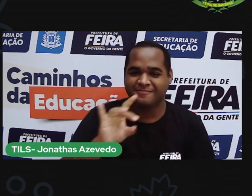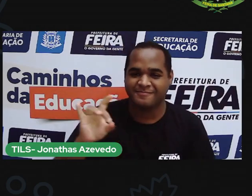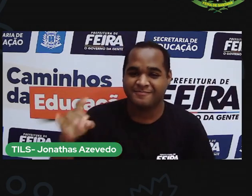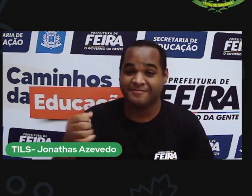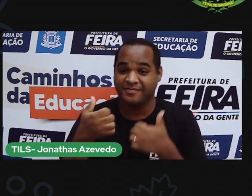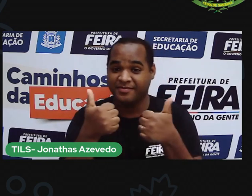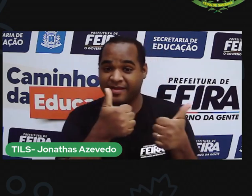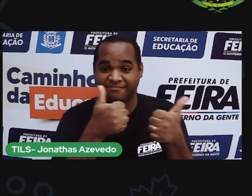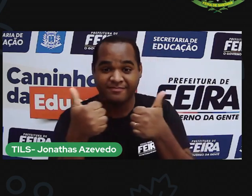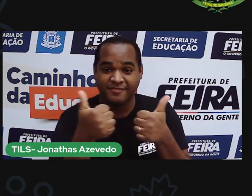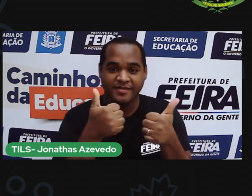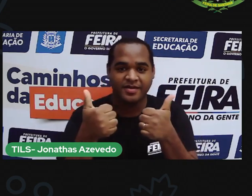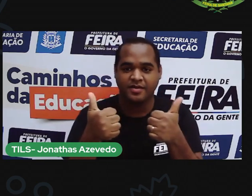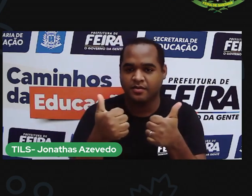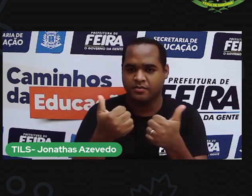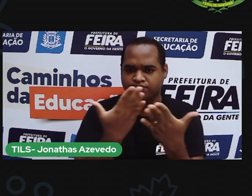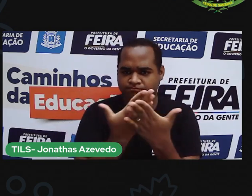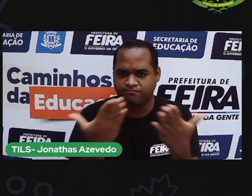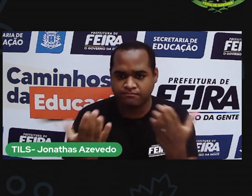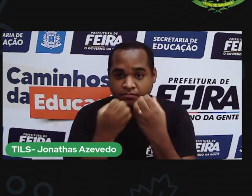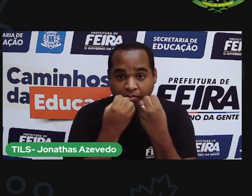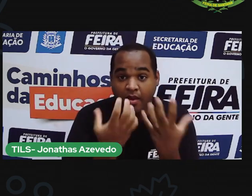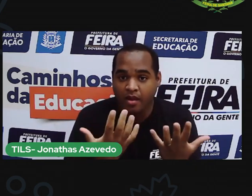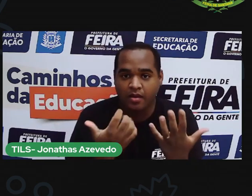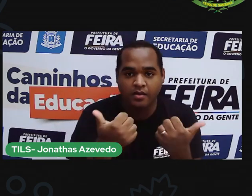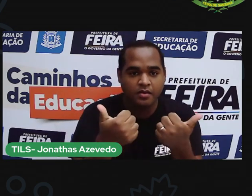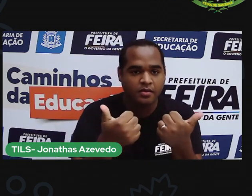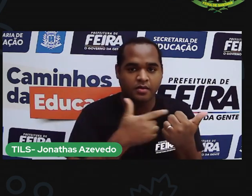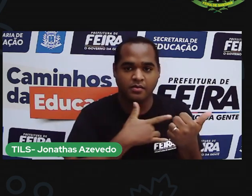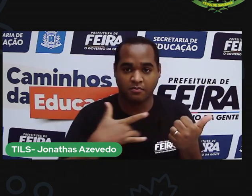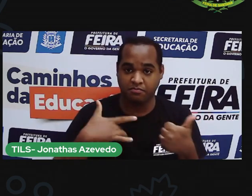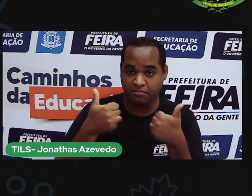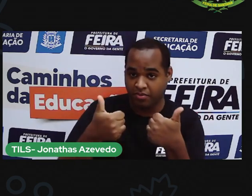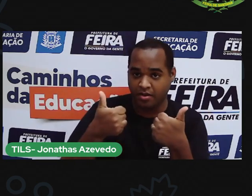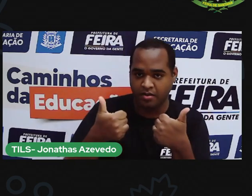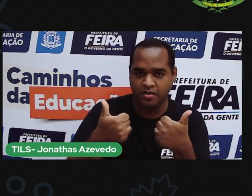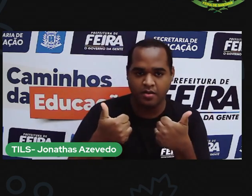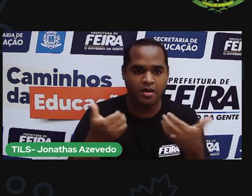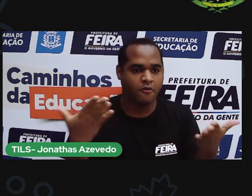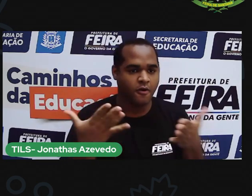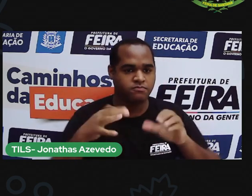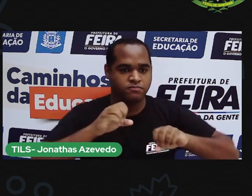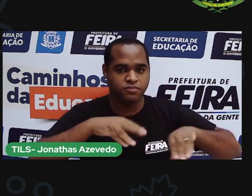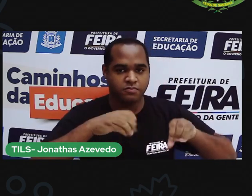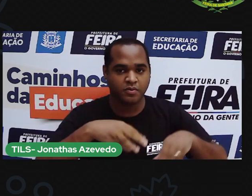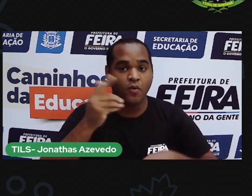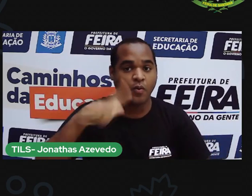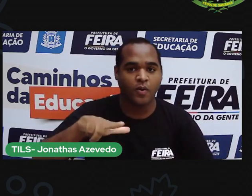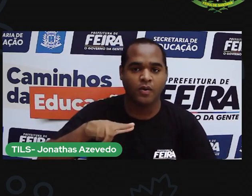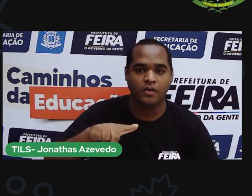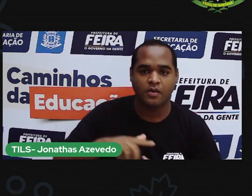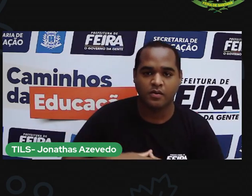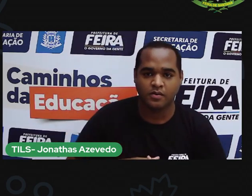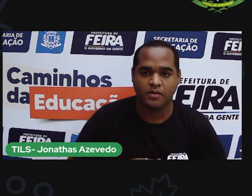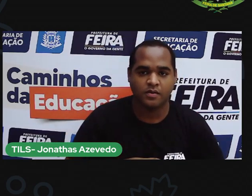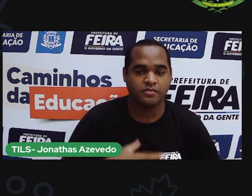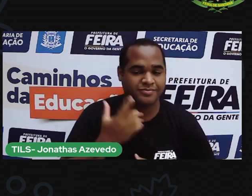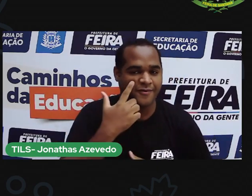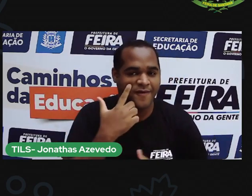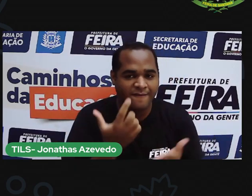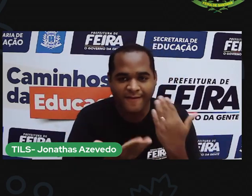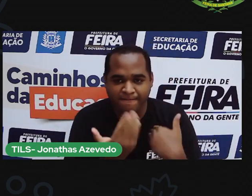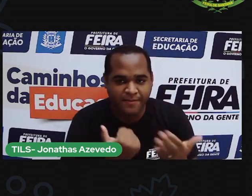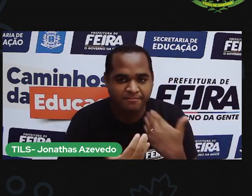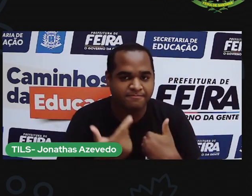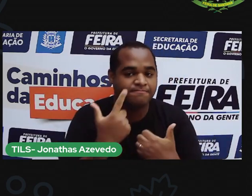E aí, gente, como é que vocês estão? Estamos prontos para mais uma aula? Então, vamos nessa,